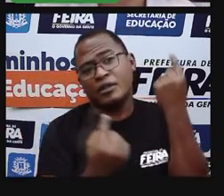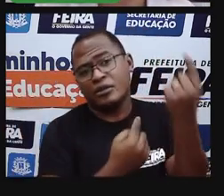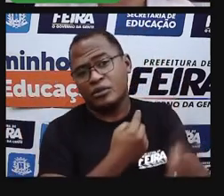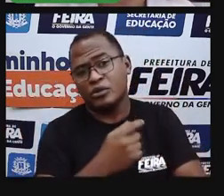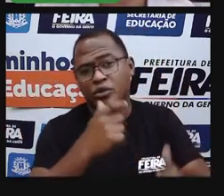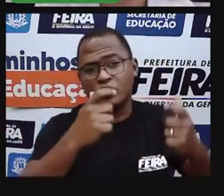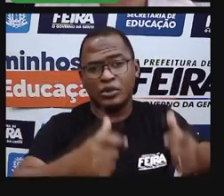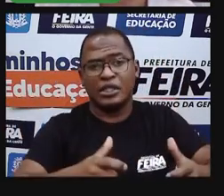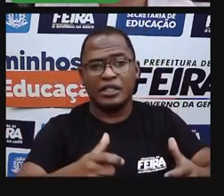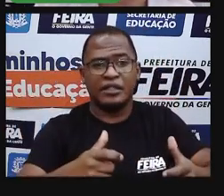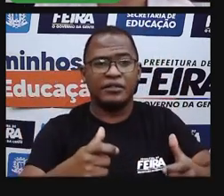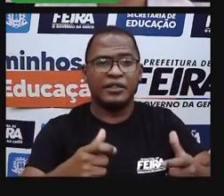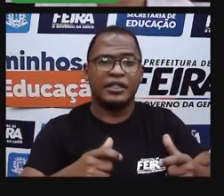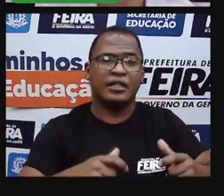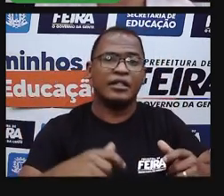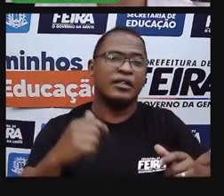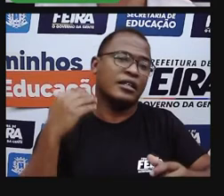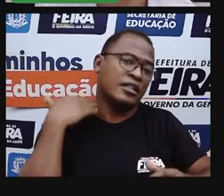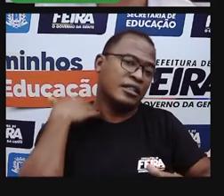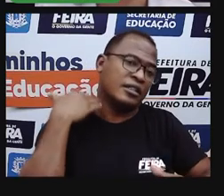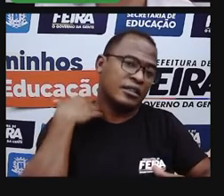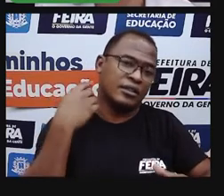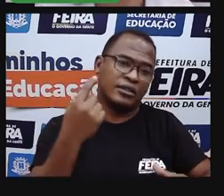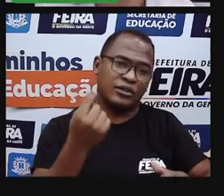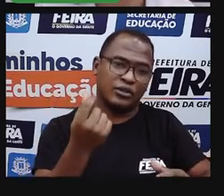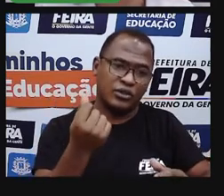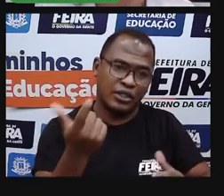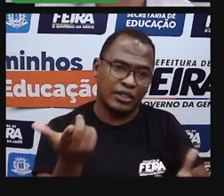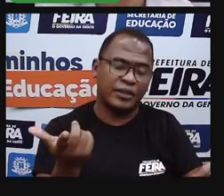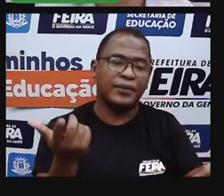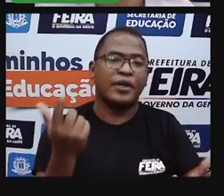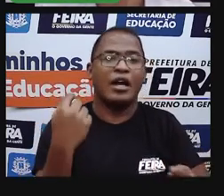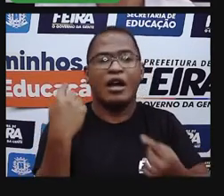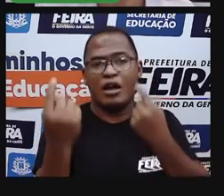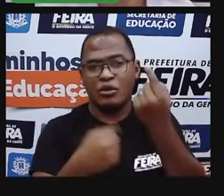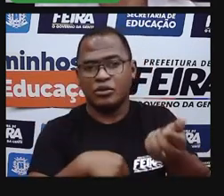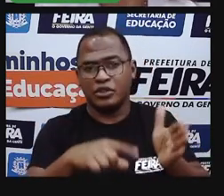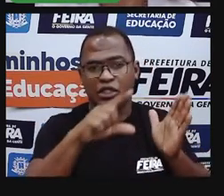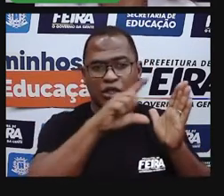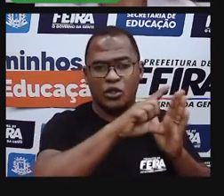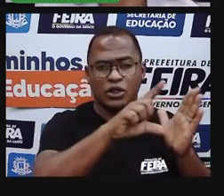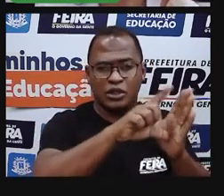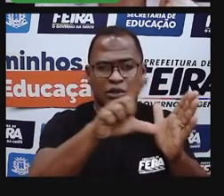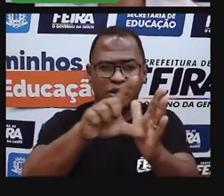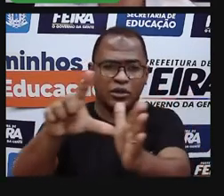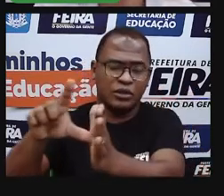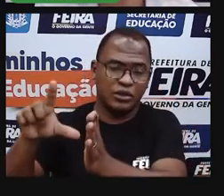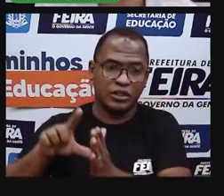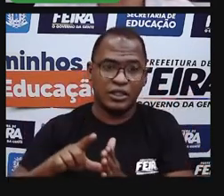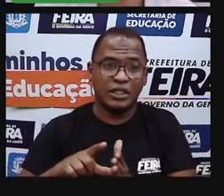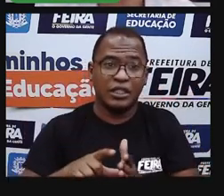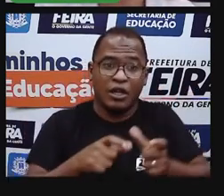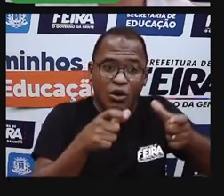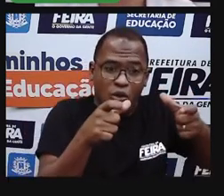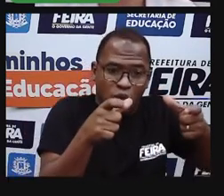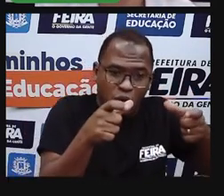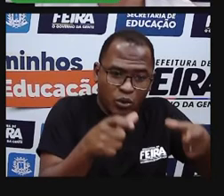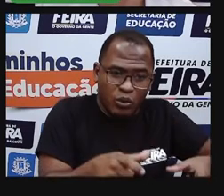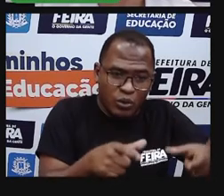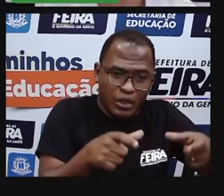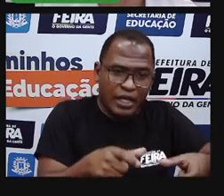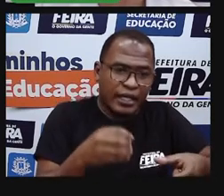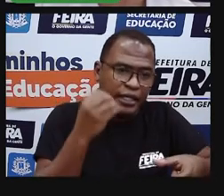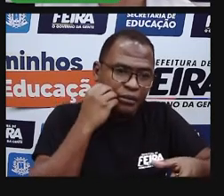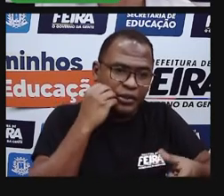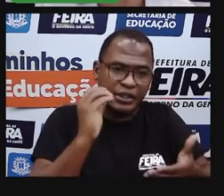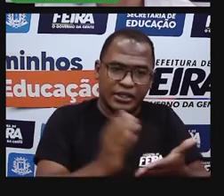questão financeira, que está localizado um grande comércio, um comércio forte. Então, é a característica do local que define ele.